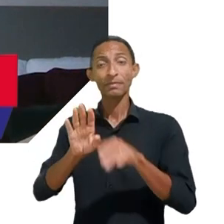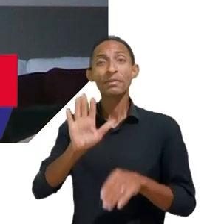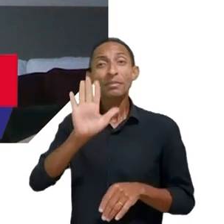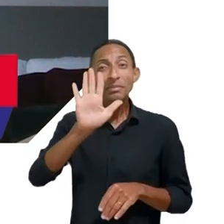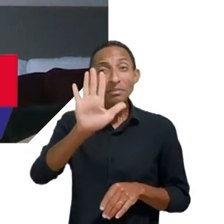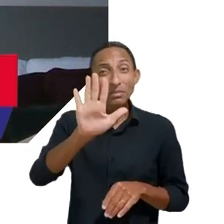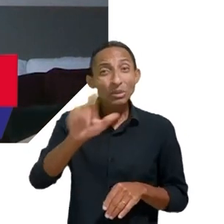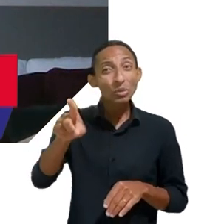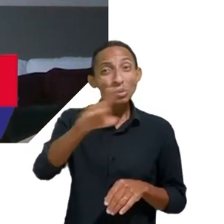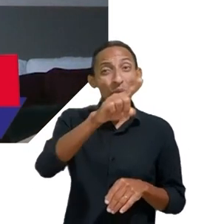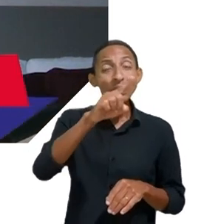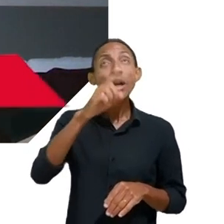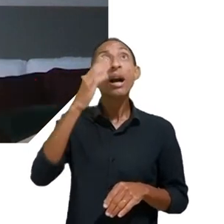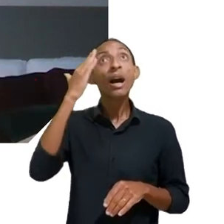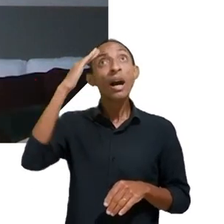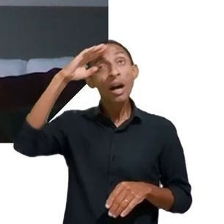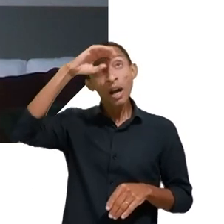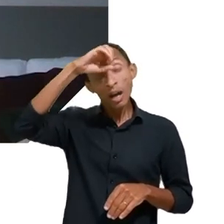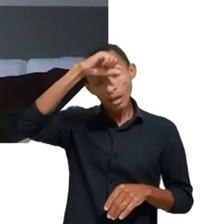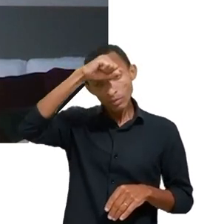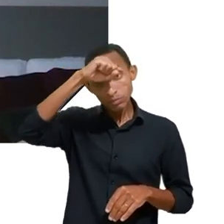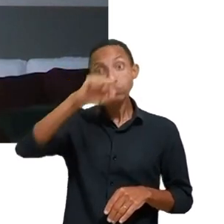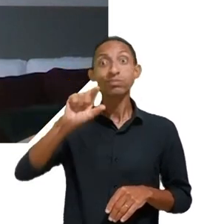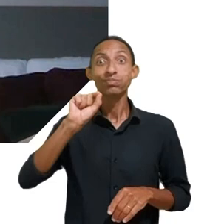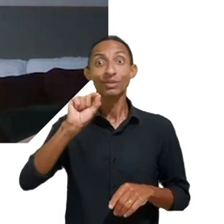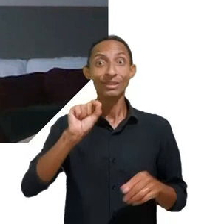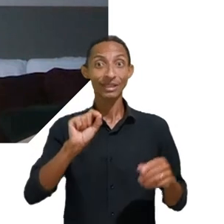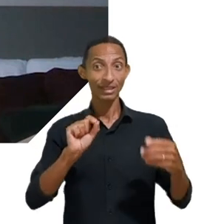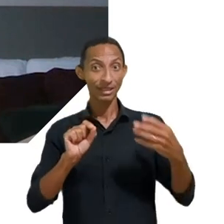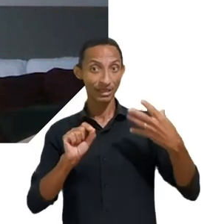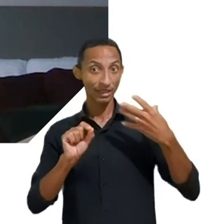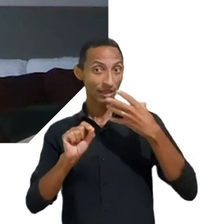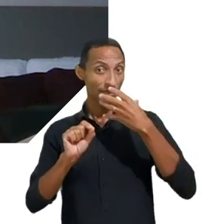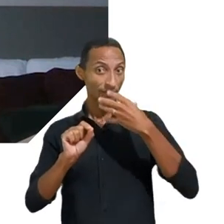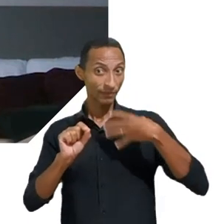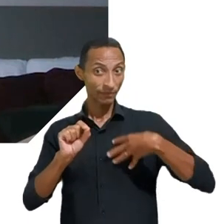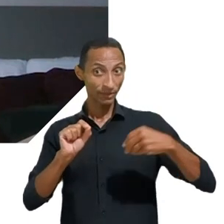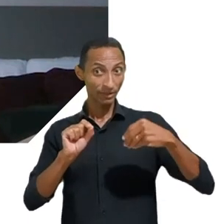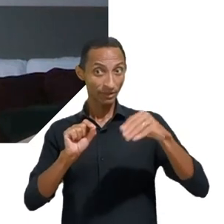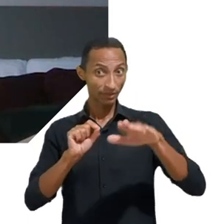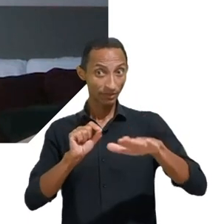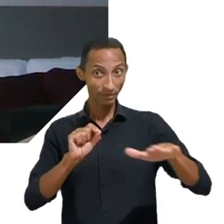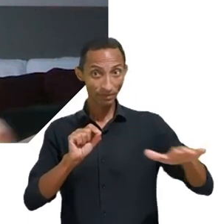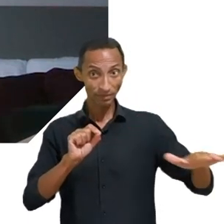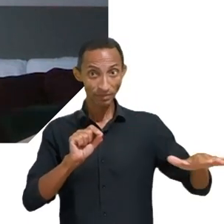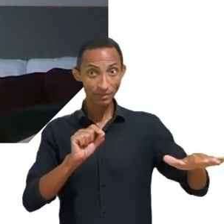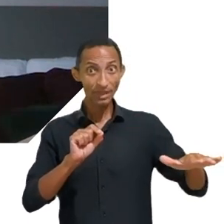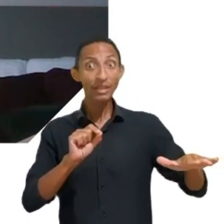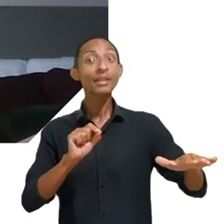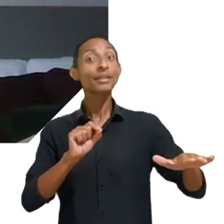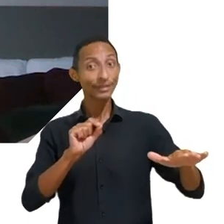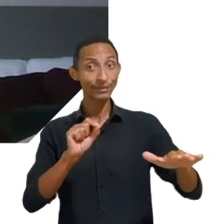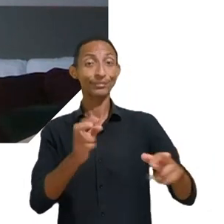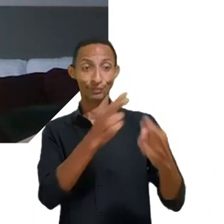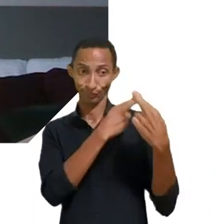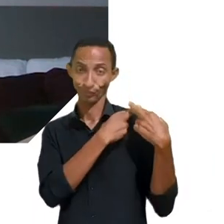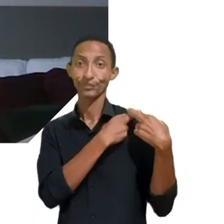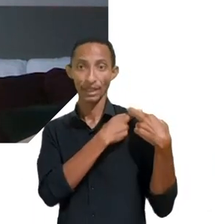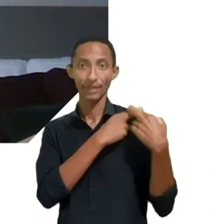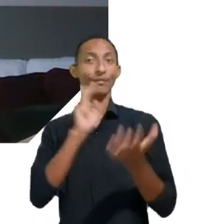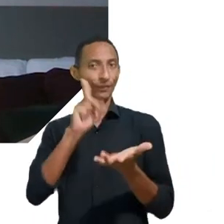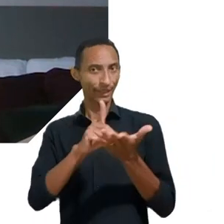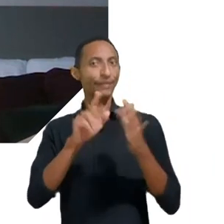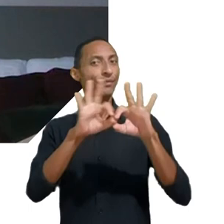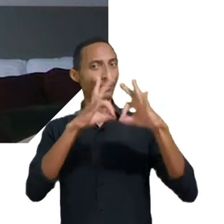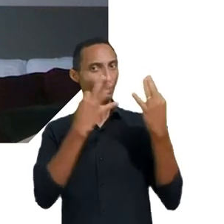ou pelo seu bem-estar, pela sua segurança, ela é uma responsabilidade compartilhada, ela é dos pais, sim, da família, mas ela é